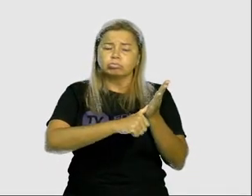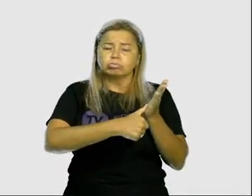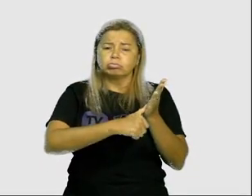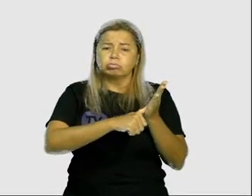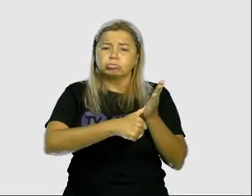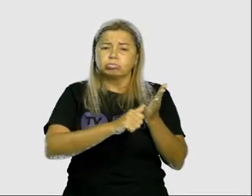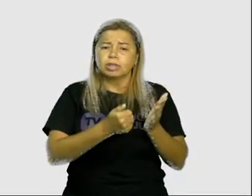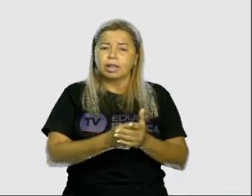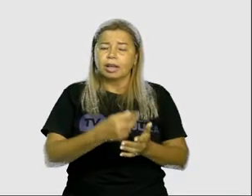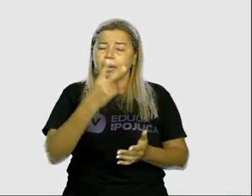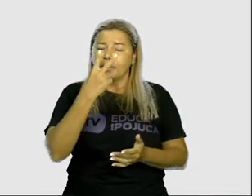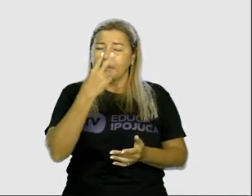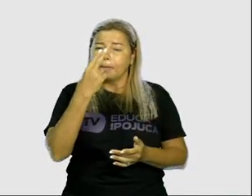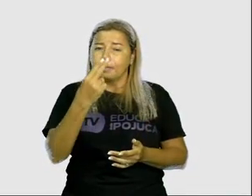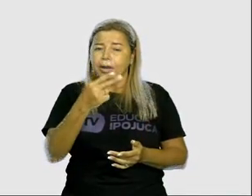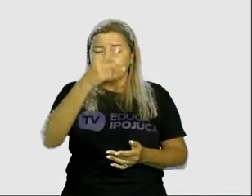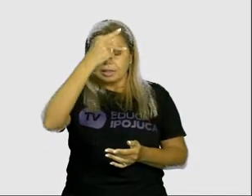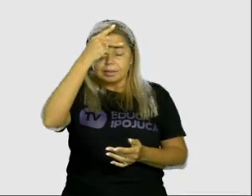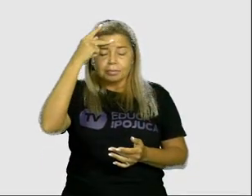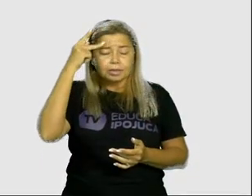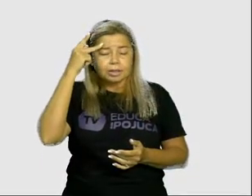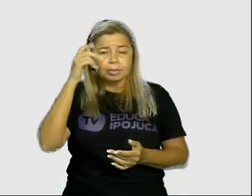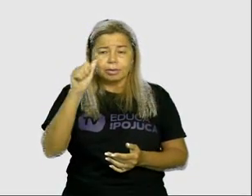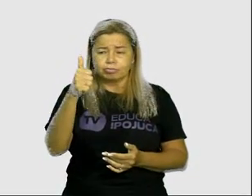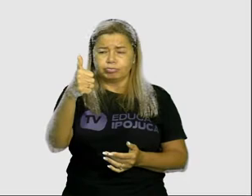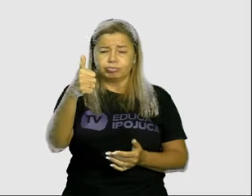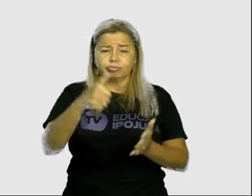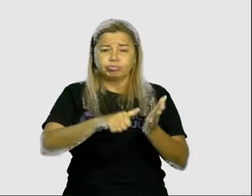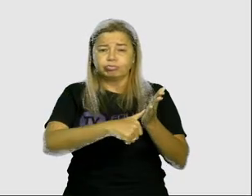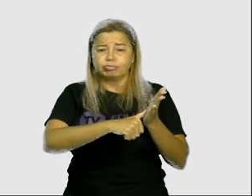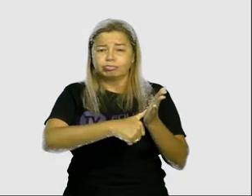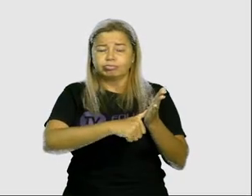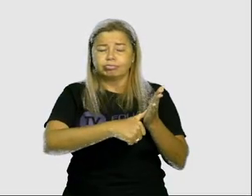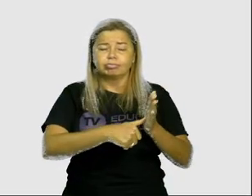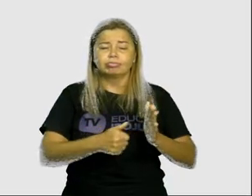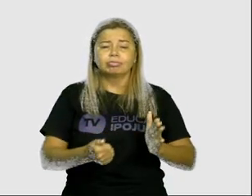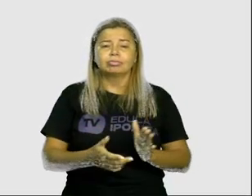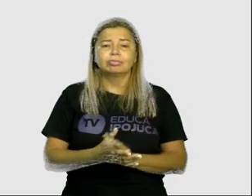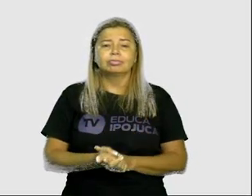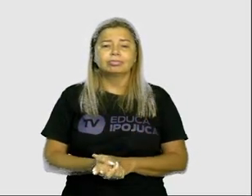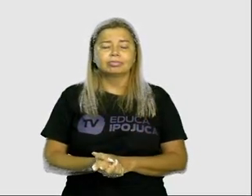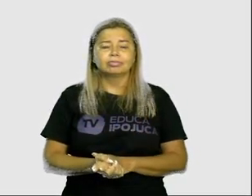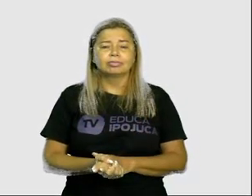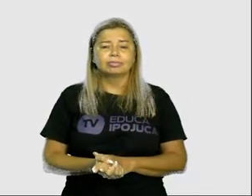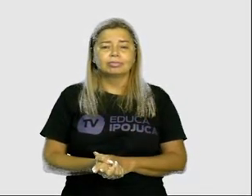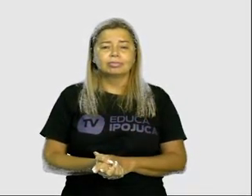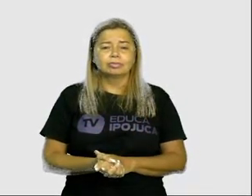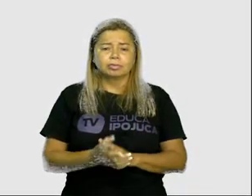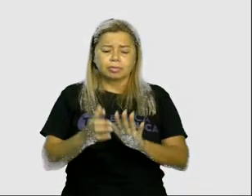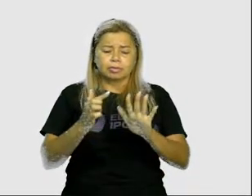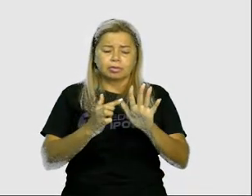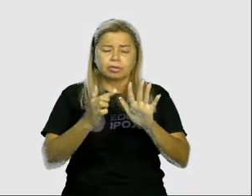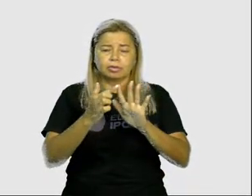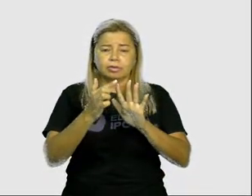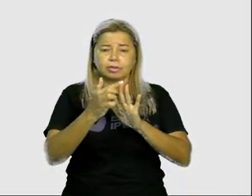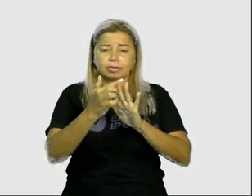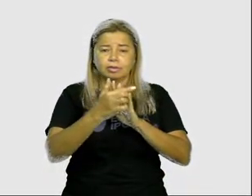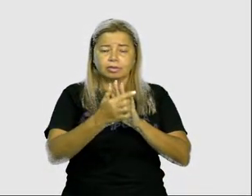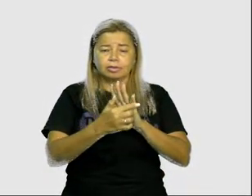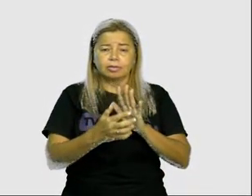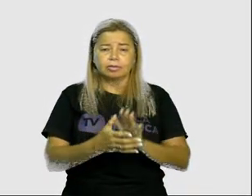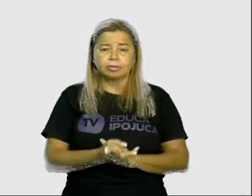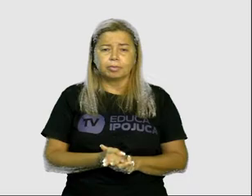nós mesmos, seres humanos. Eles têm impressões digitais nos dedos.